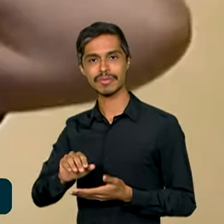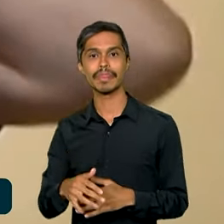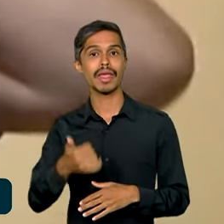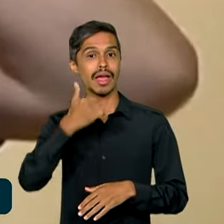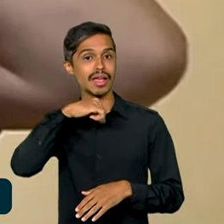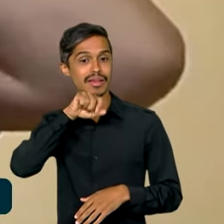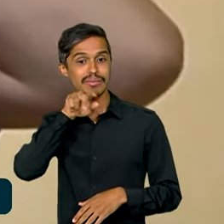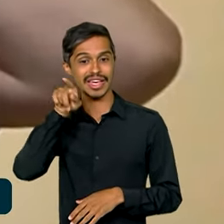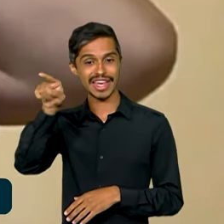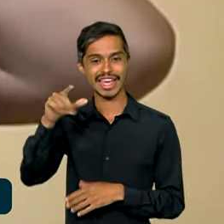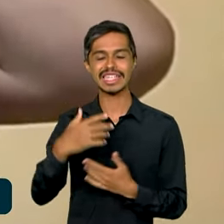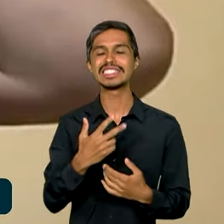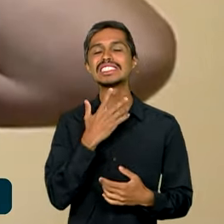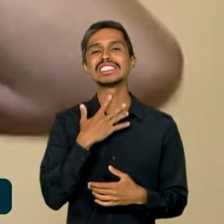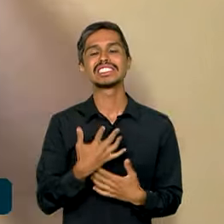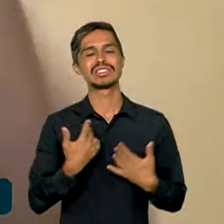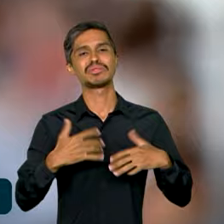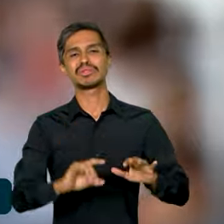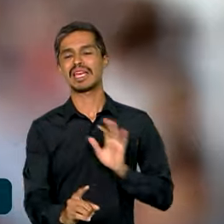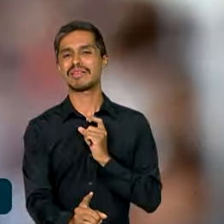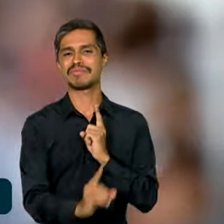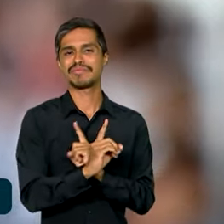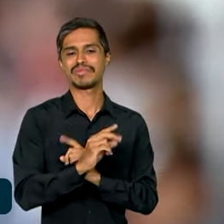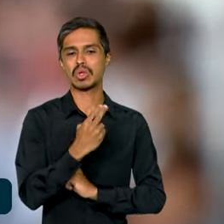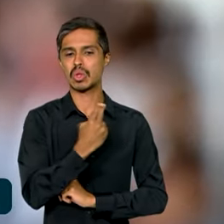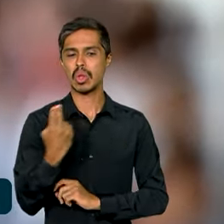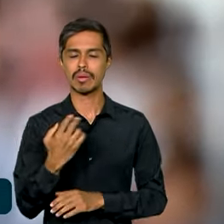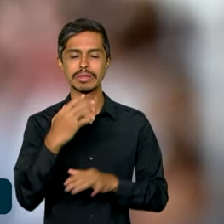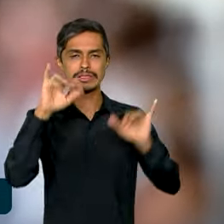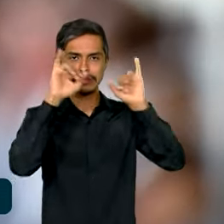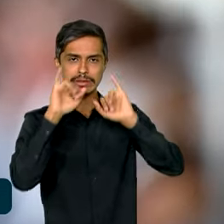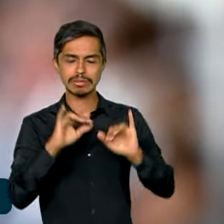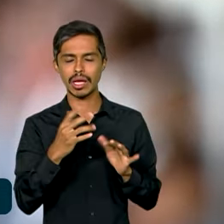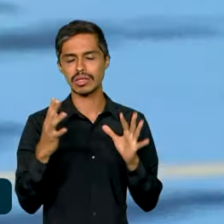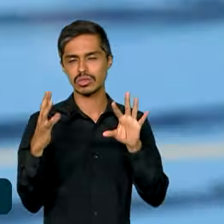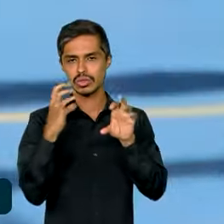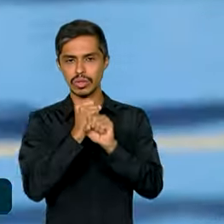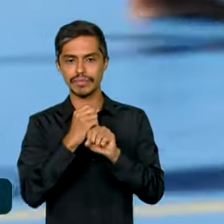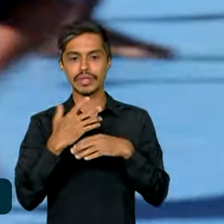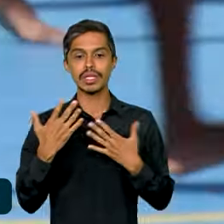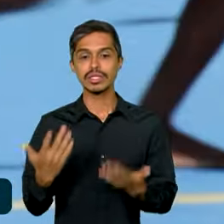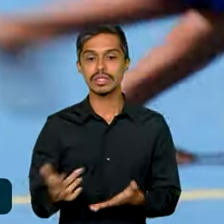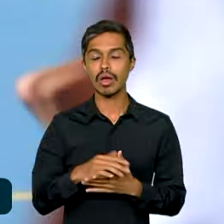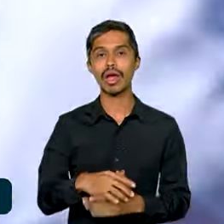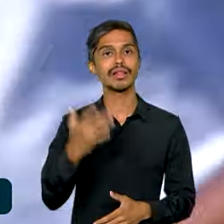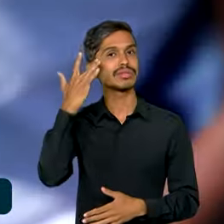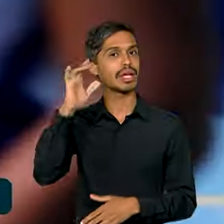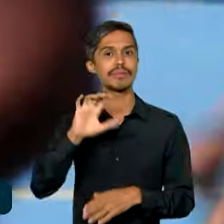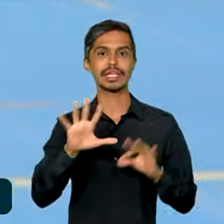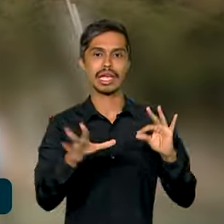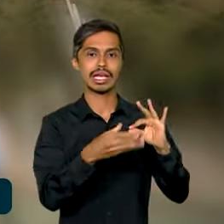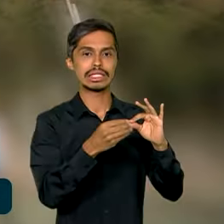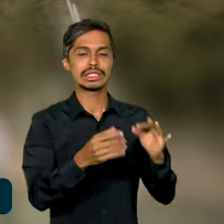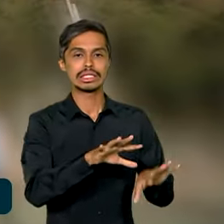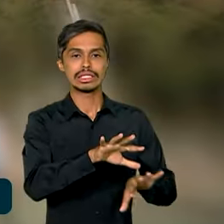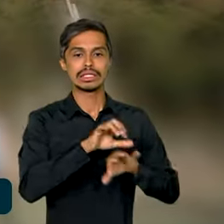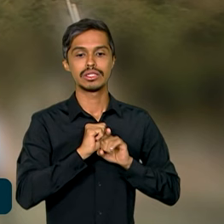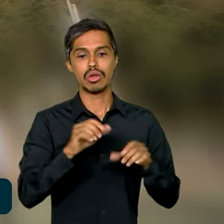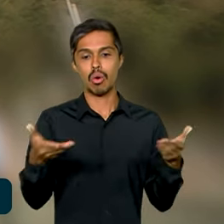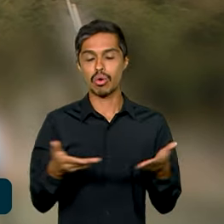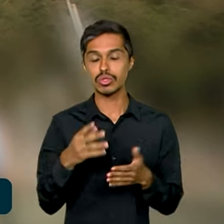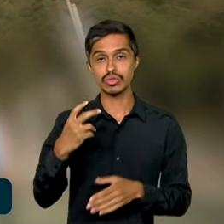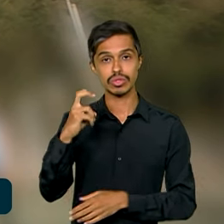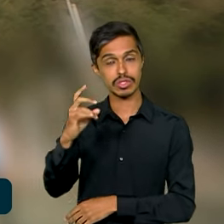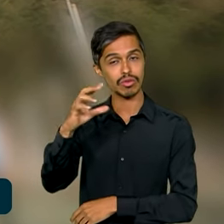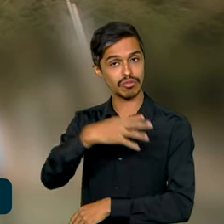mãe, que preferiu não ser identificada. Ela não sabia que estava com HIV e um dos cinco filhos, hoje com 13 anos,